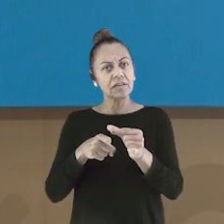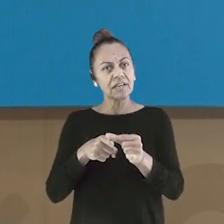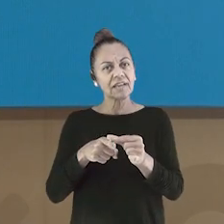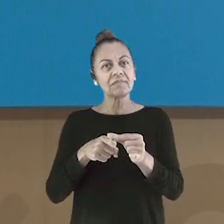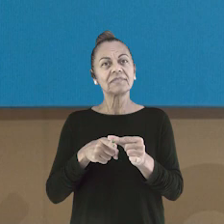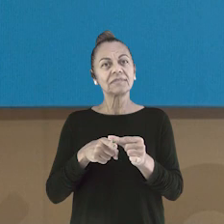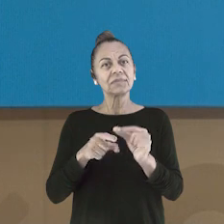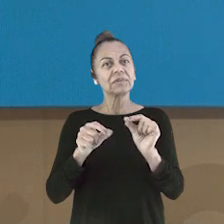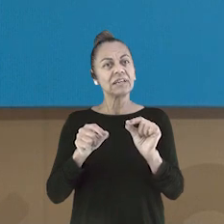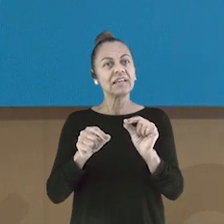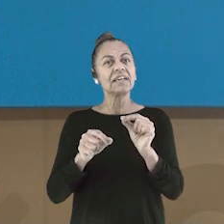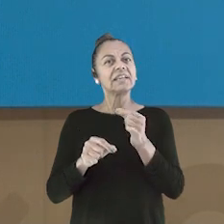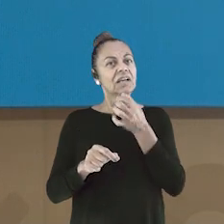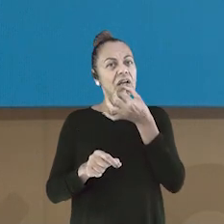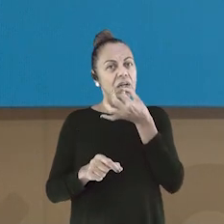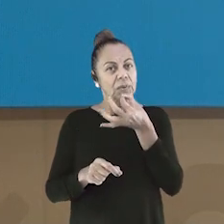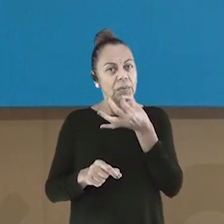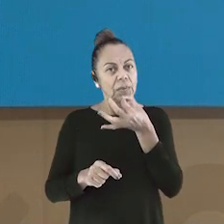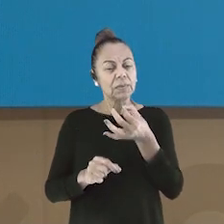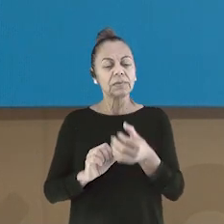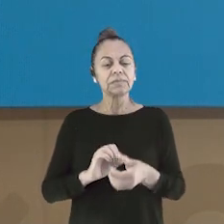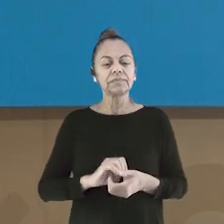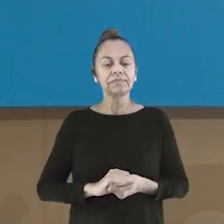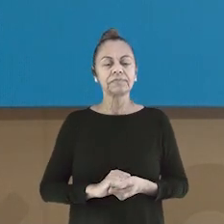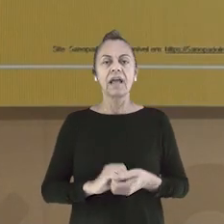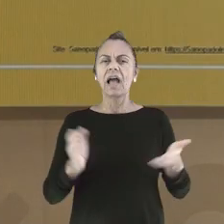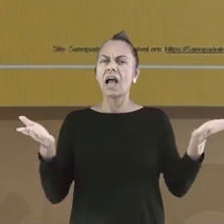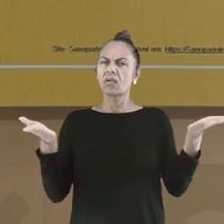as letras e os fonemas, os sons.